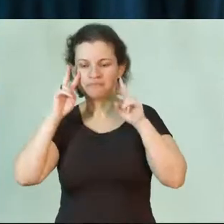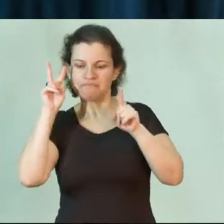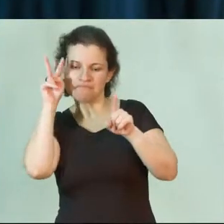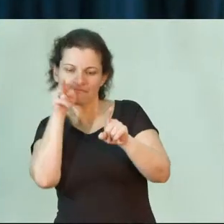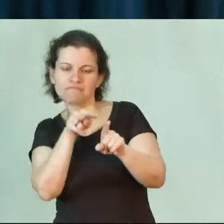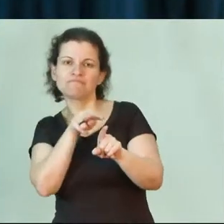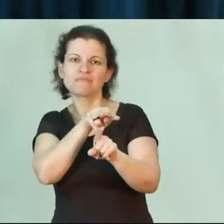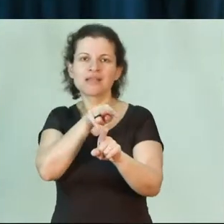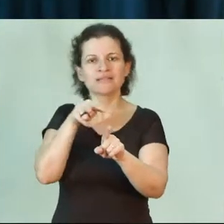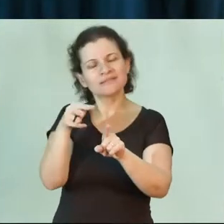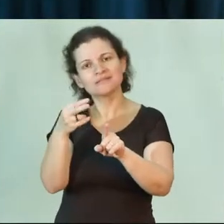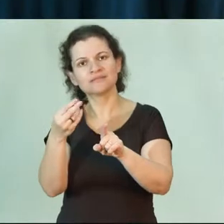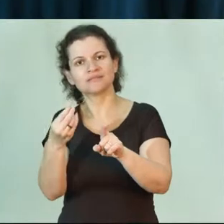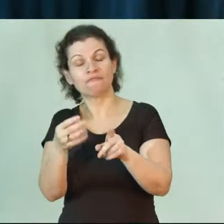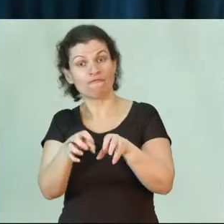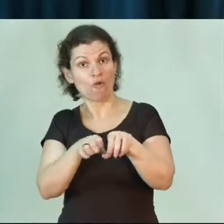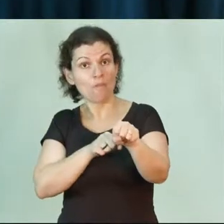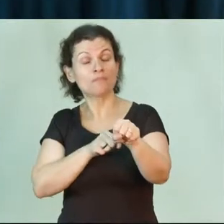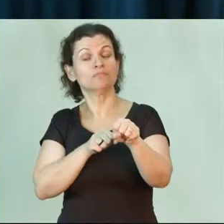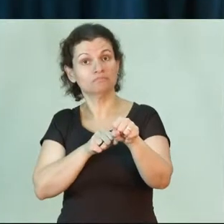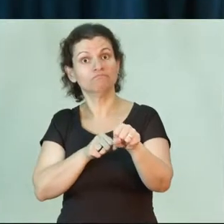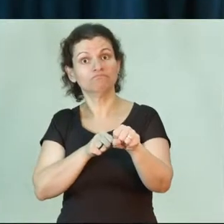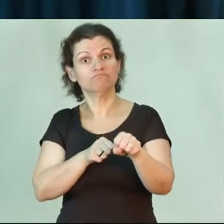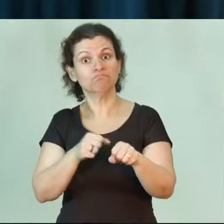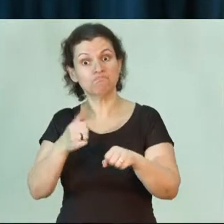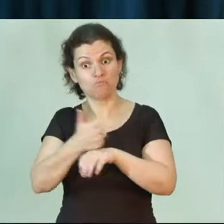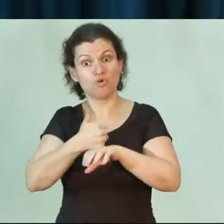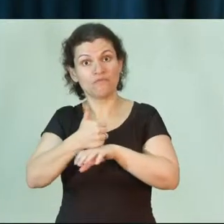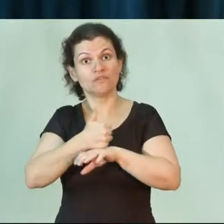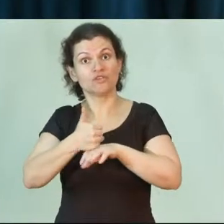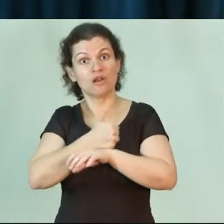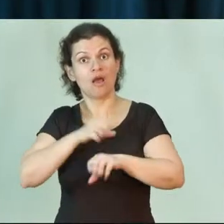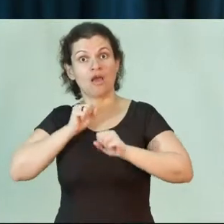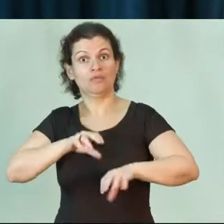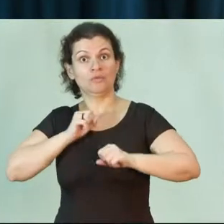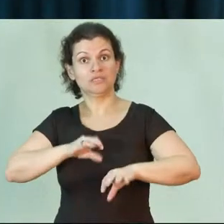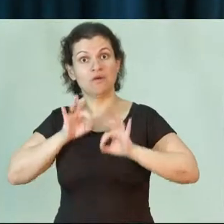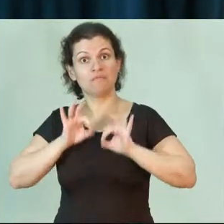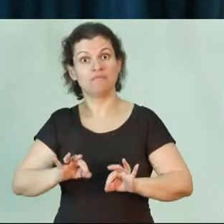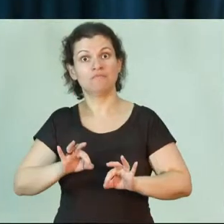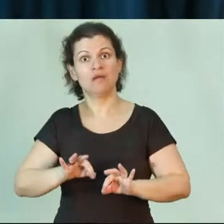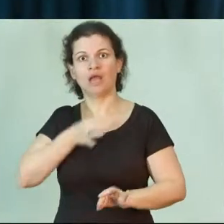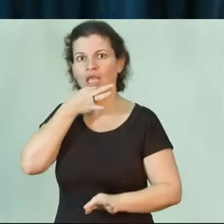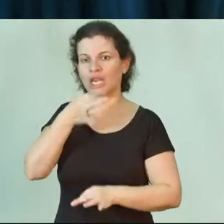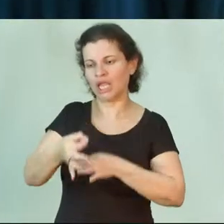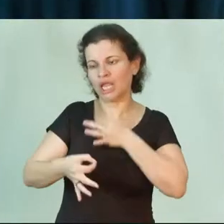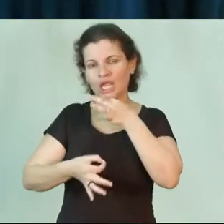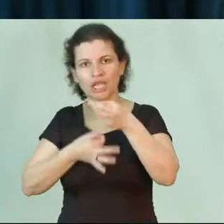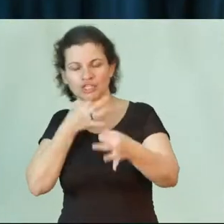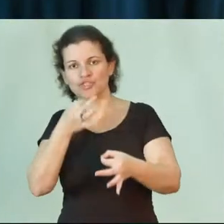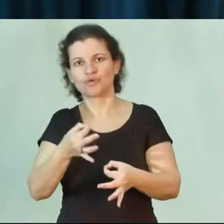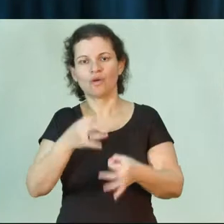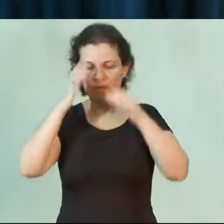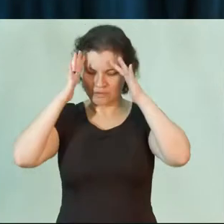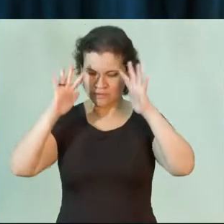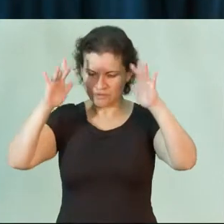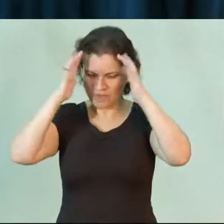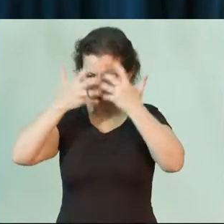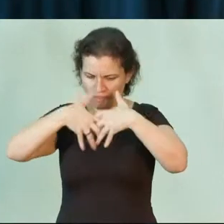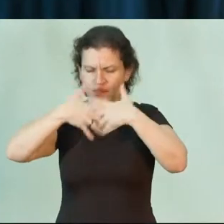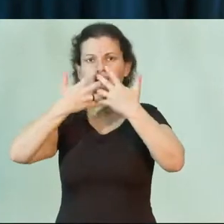perspectiva de formação do profissional da educação de forma crítica e